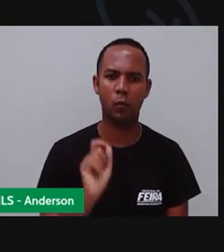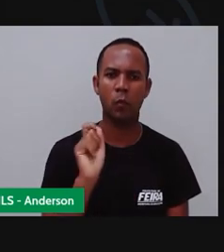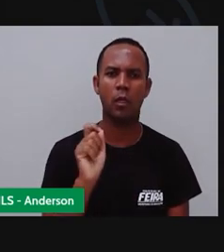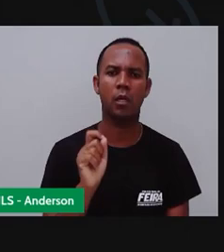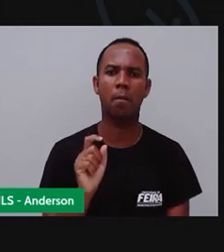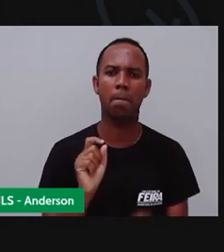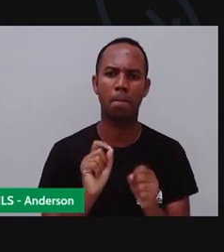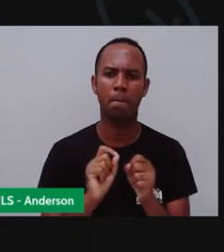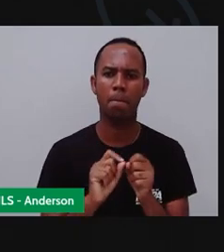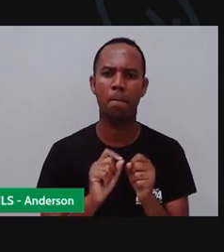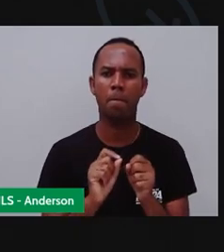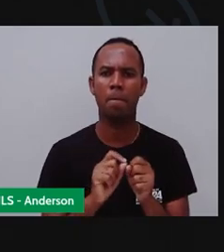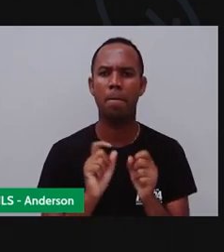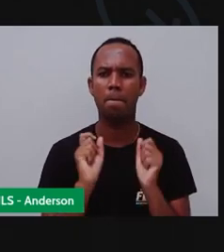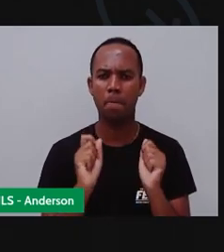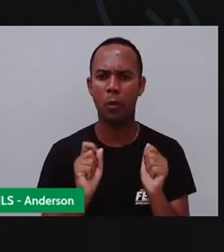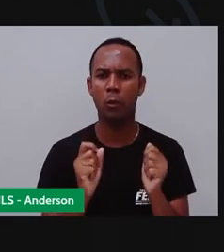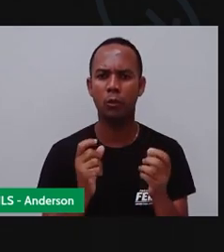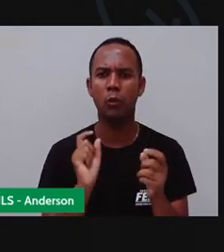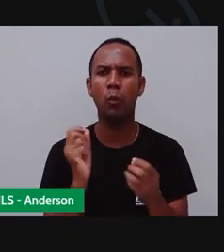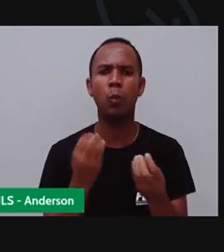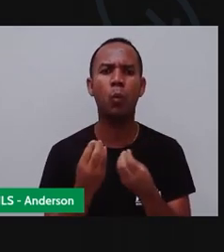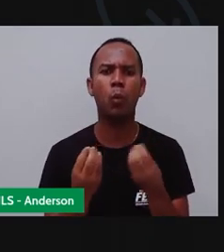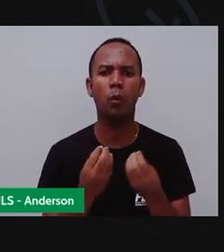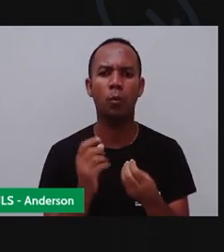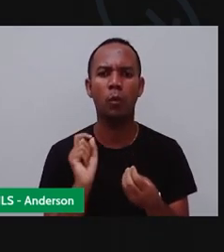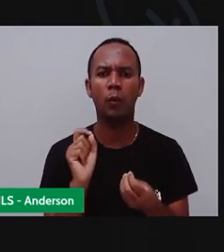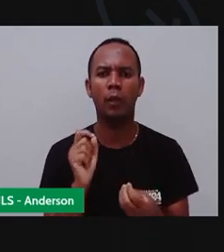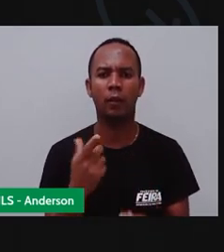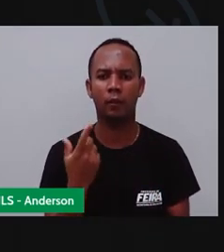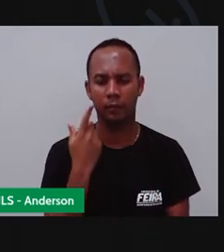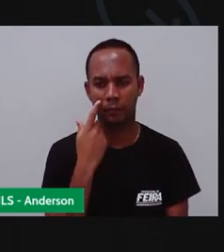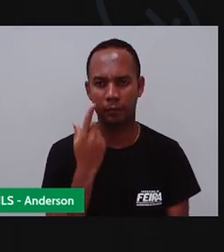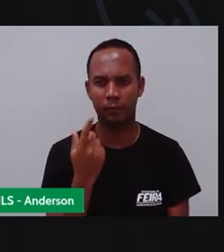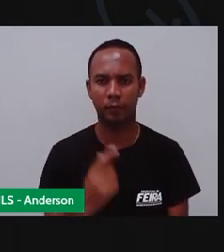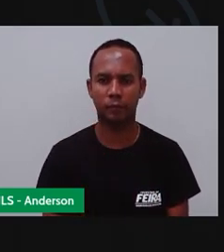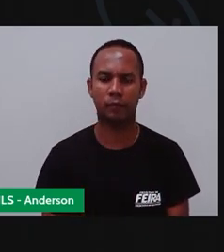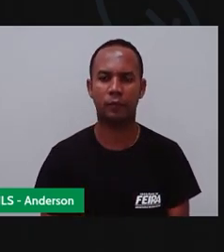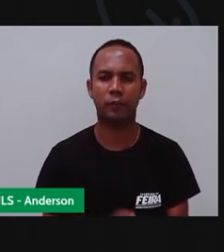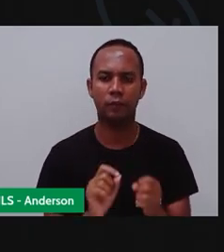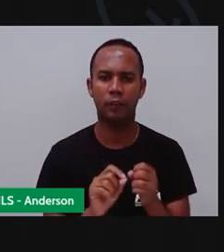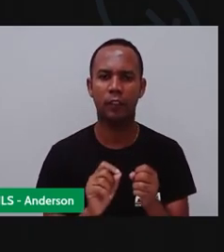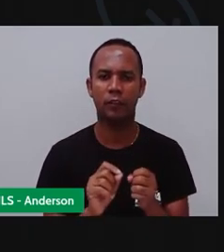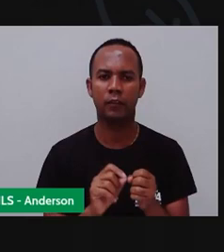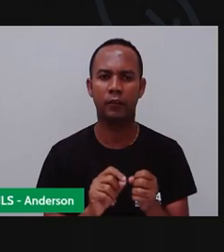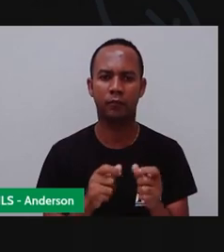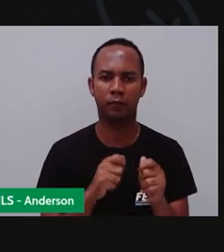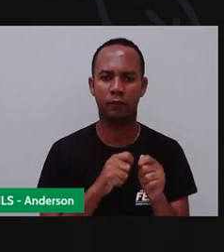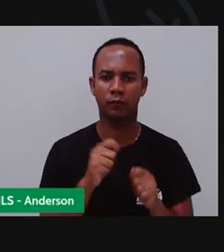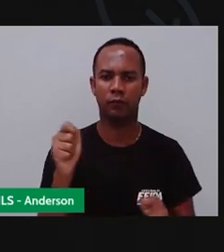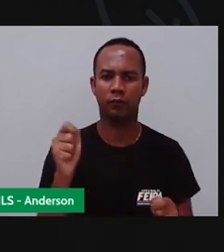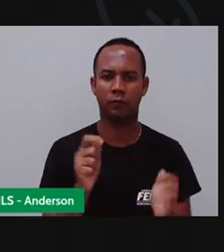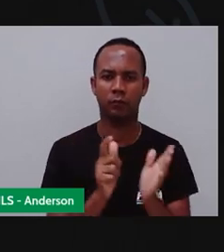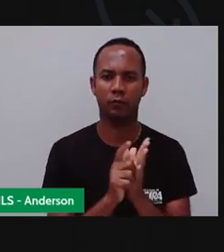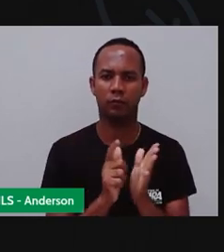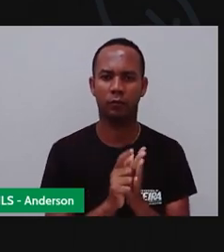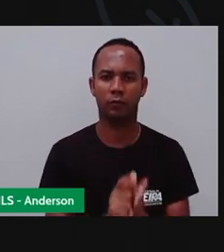fazer? Lembra que tinha um papel verde aqui? Ó ele aqui outra vez O que que eu vou fazer? Vou tirar um pedaço desse papel